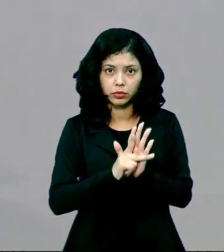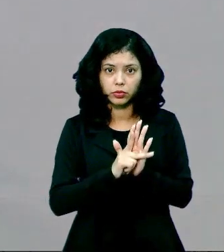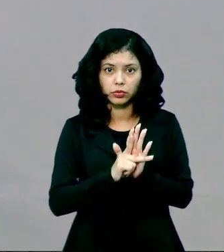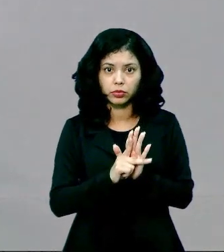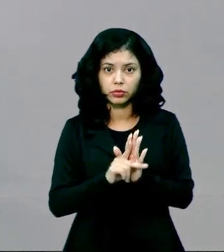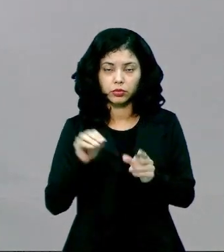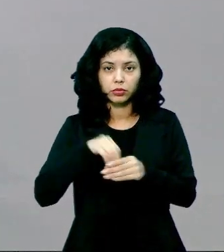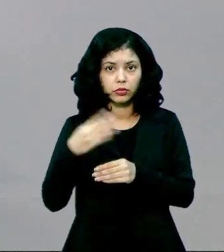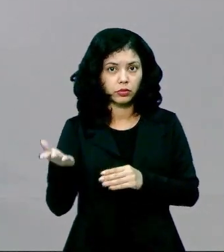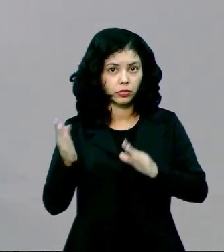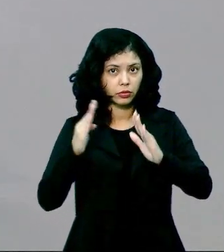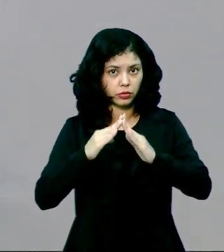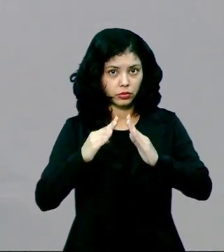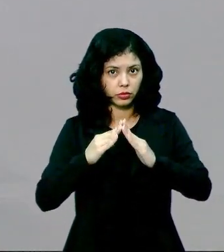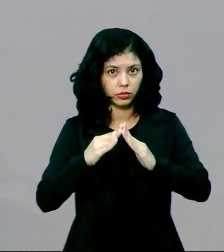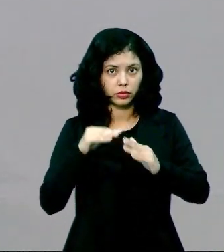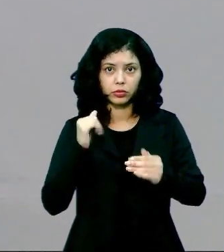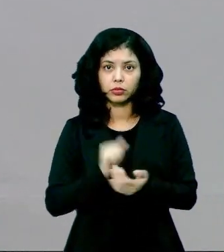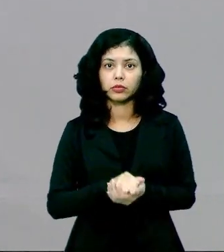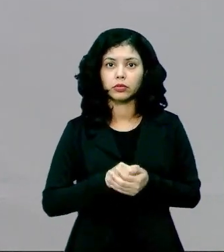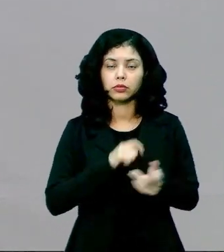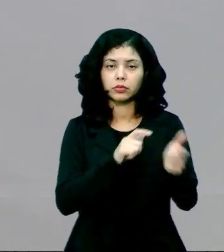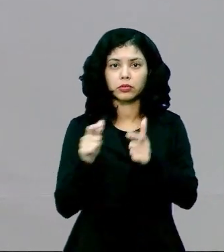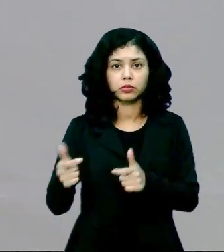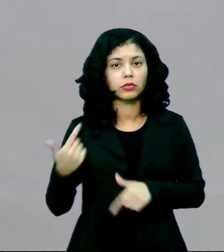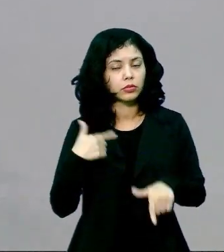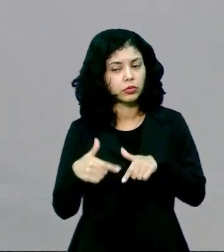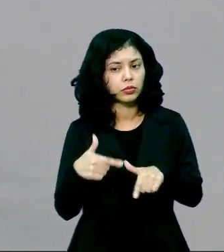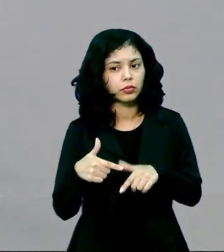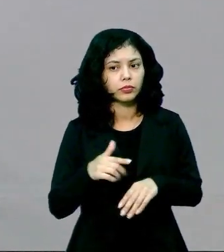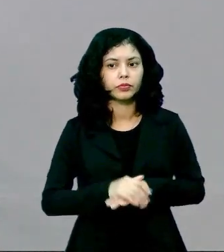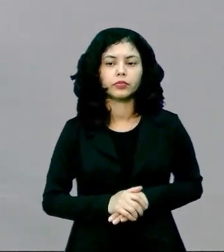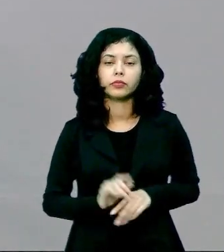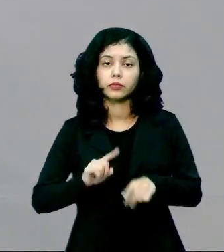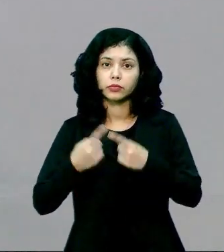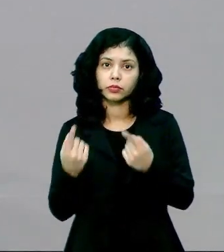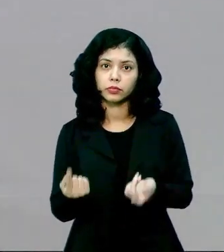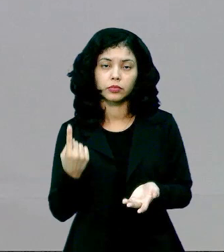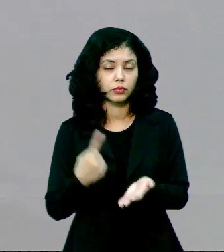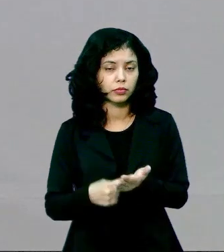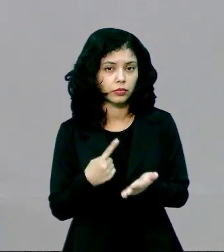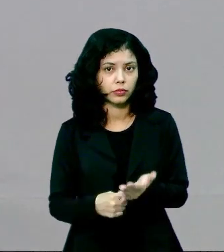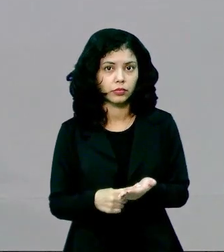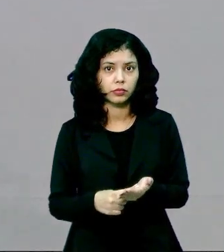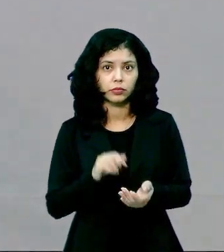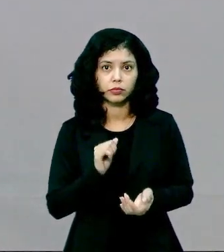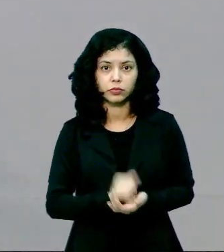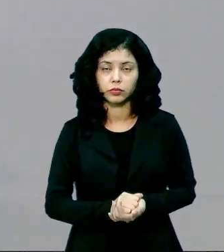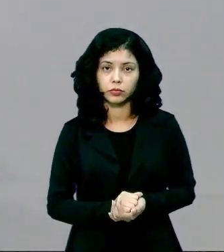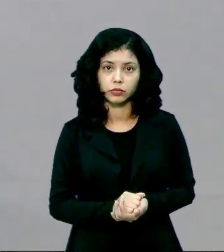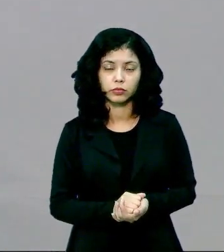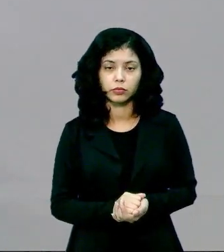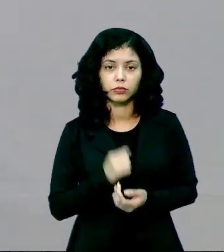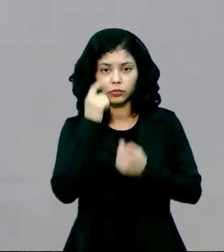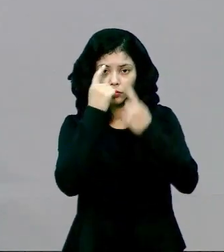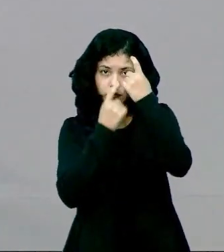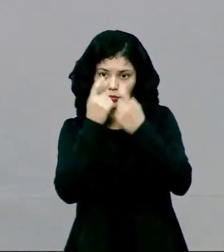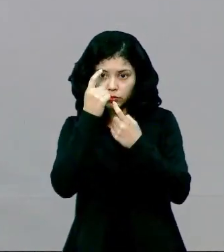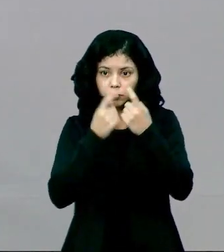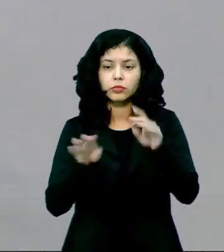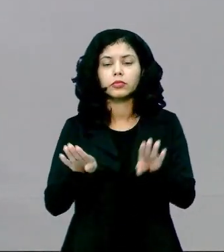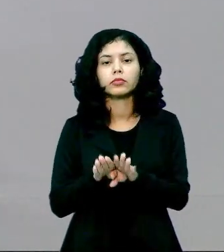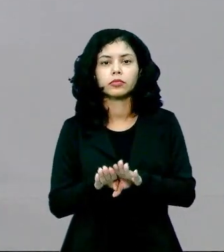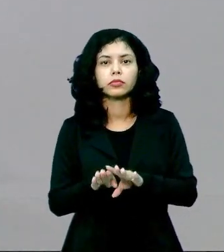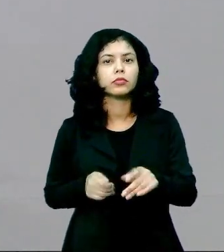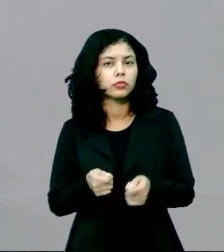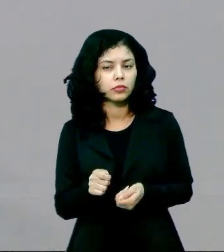fora de casa, no ambiente de trabalho, mas nós não podemos desconsiderar e esquecer que as preocupações